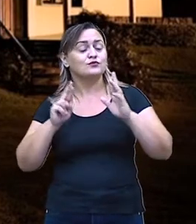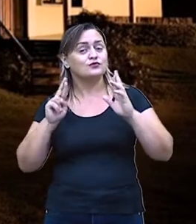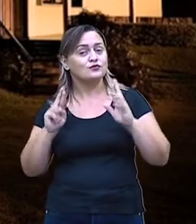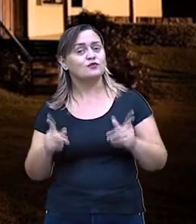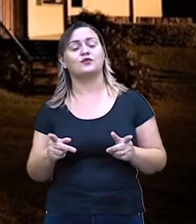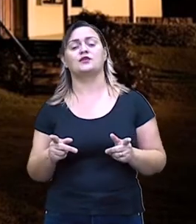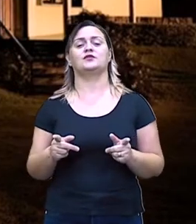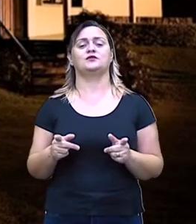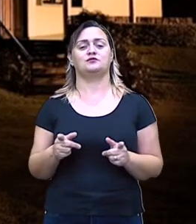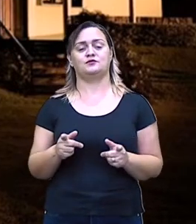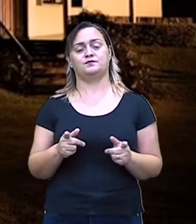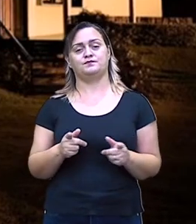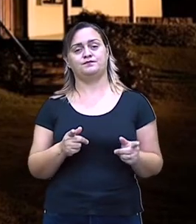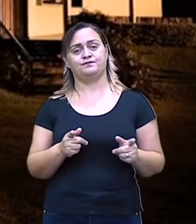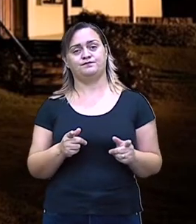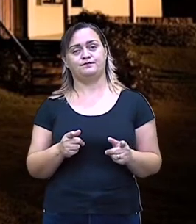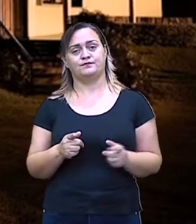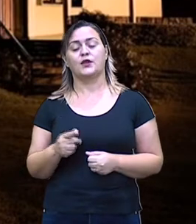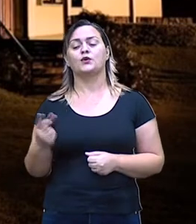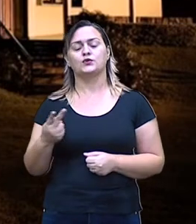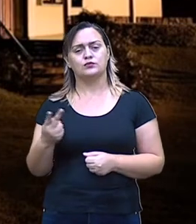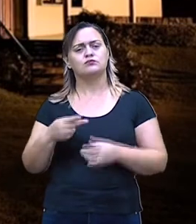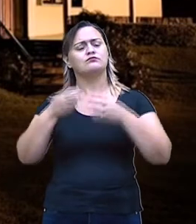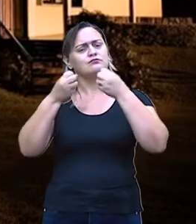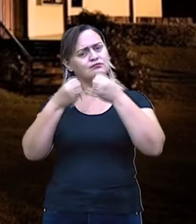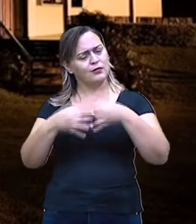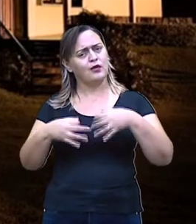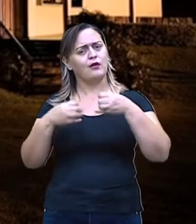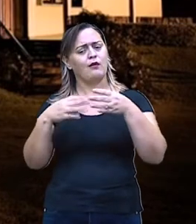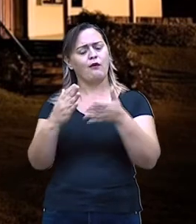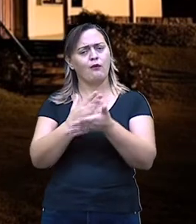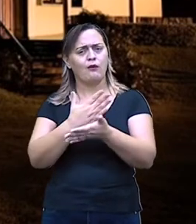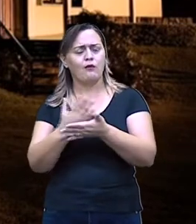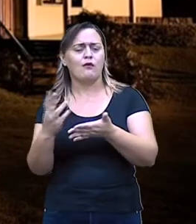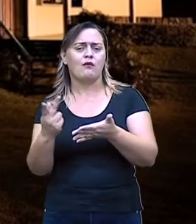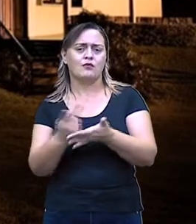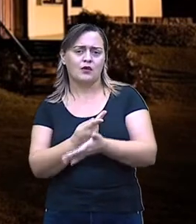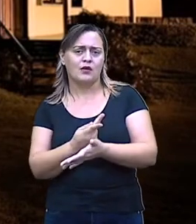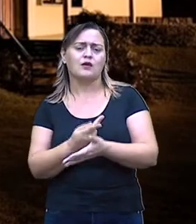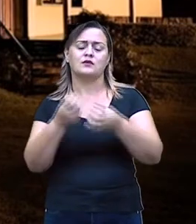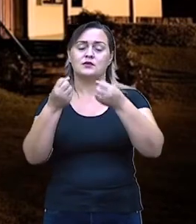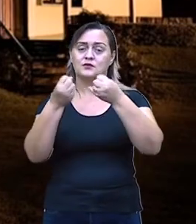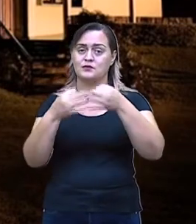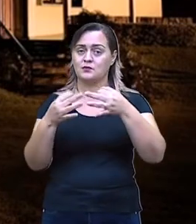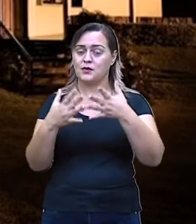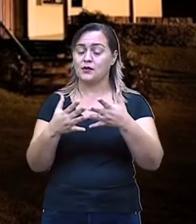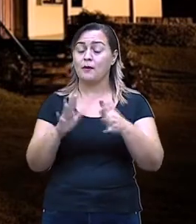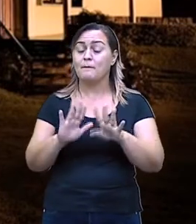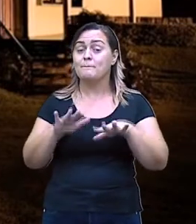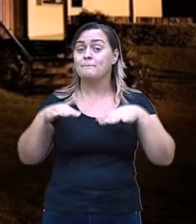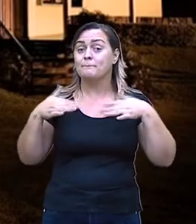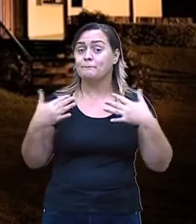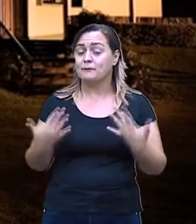explicarem situações que a ciência não consegue alcançar. Então, dessa forma, quando